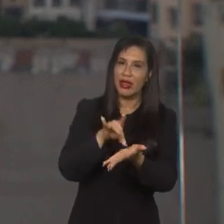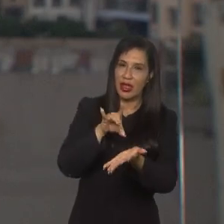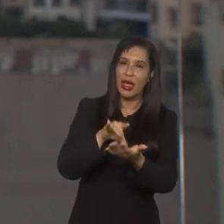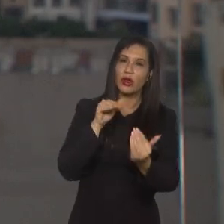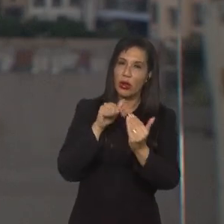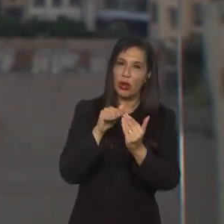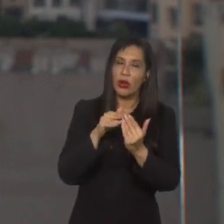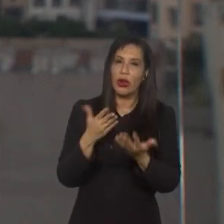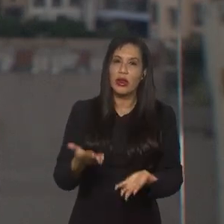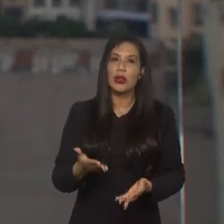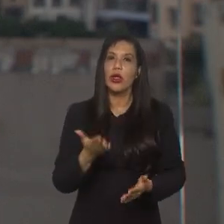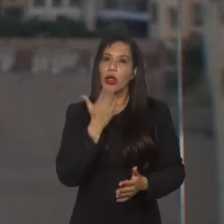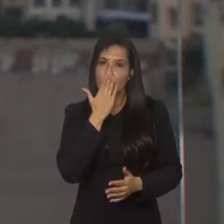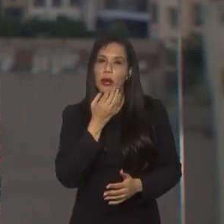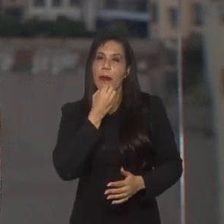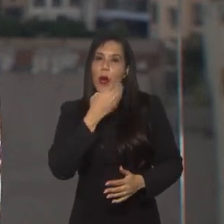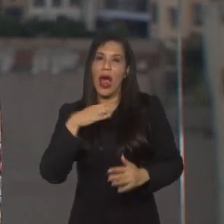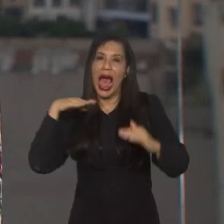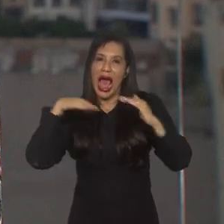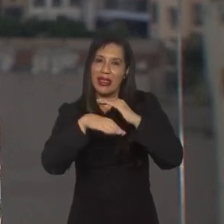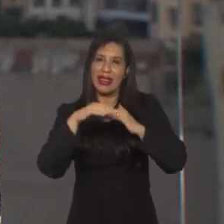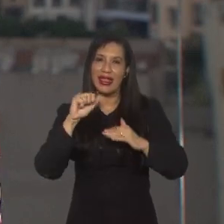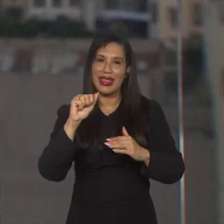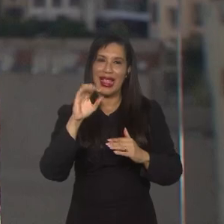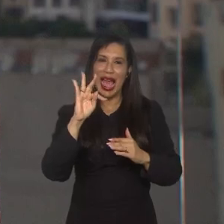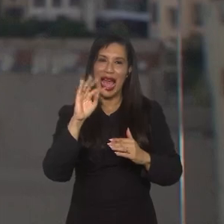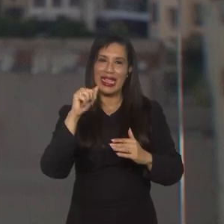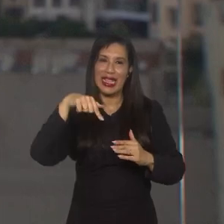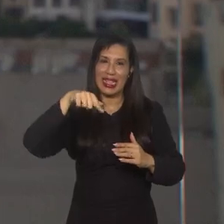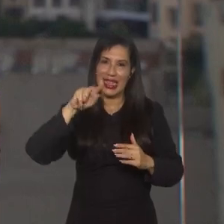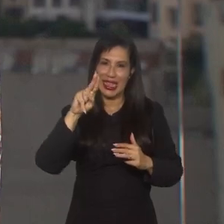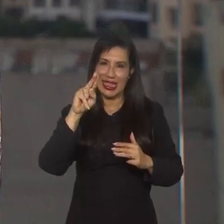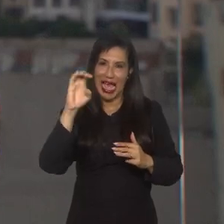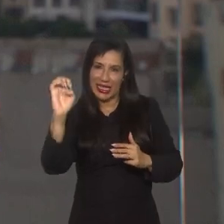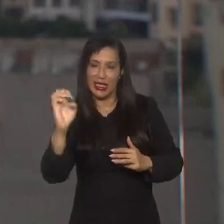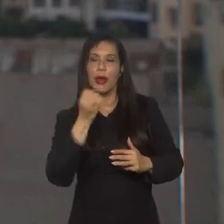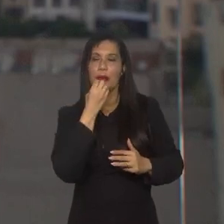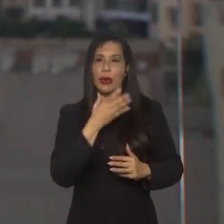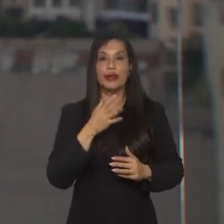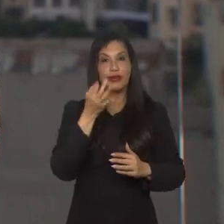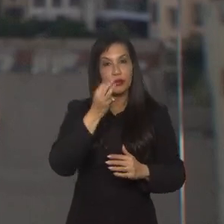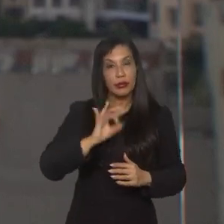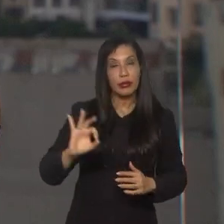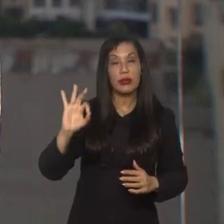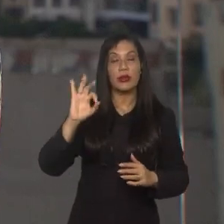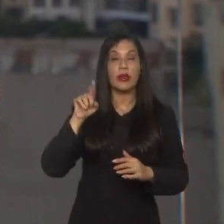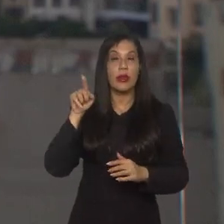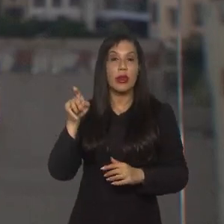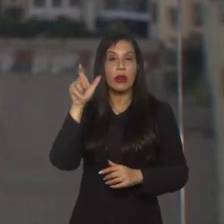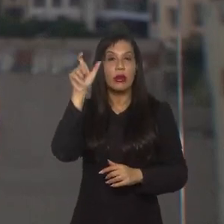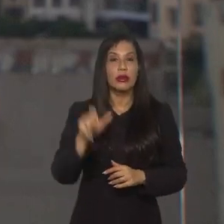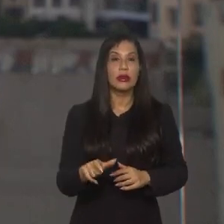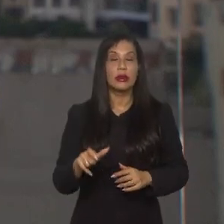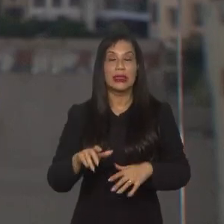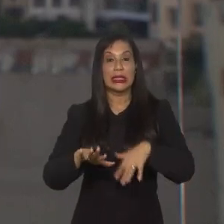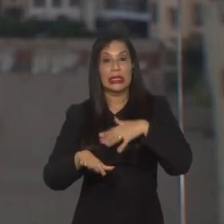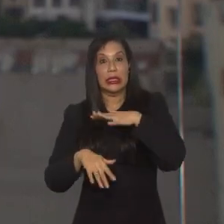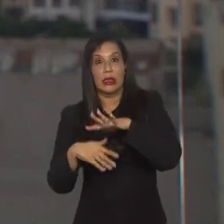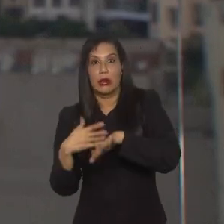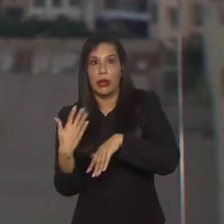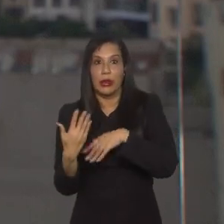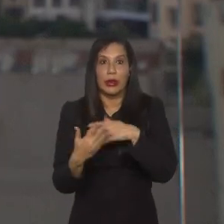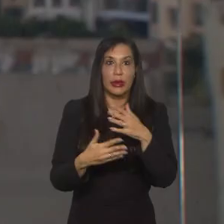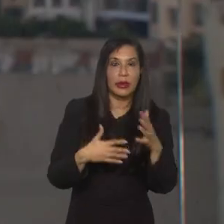o time tem boas atacantes, o time é bom, está crescendo, a França está lá, meio enrolada,